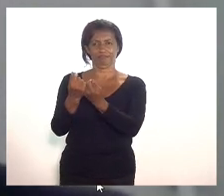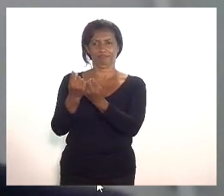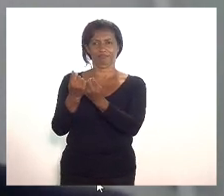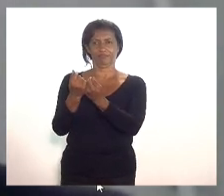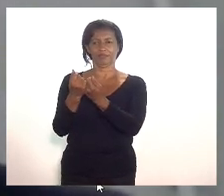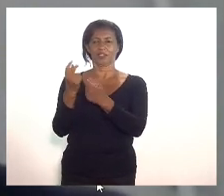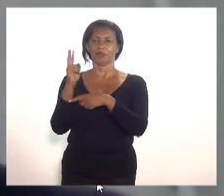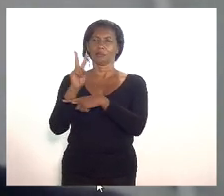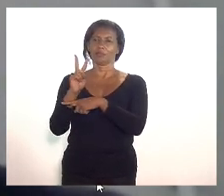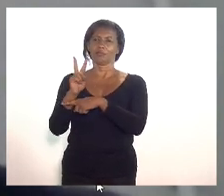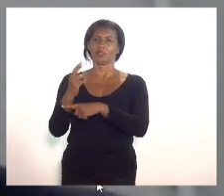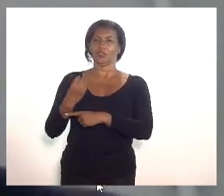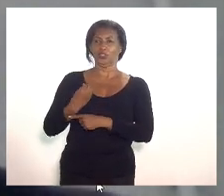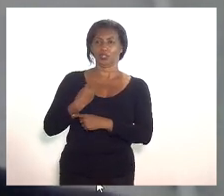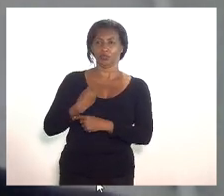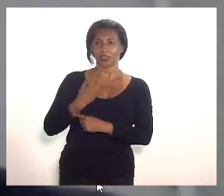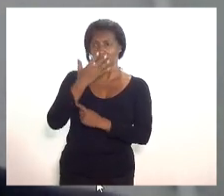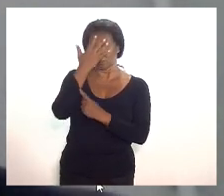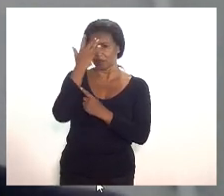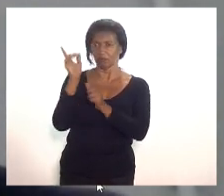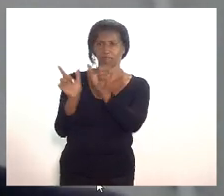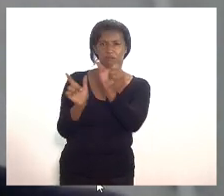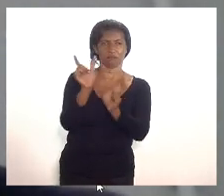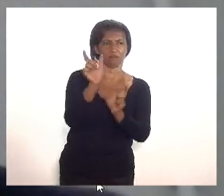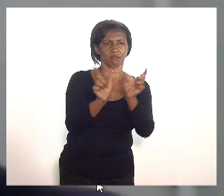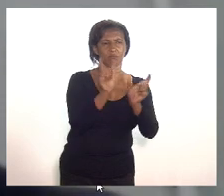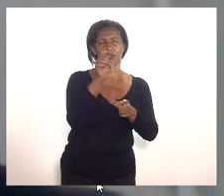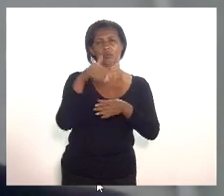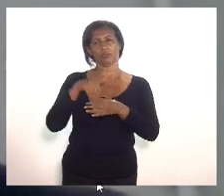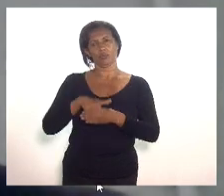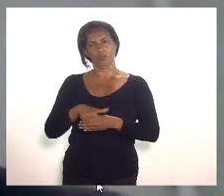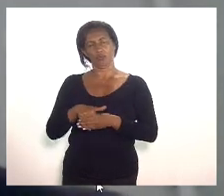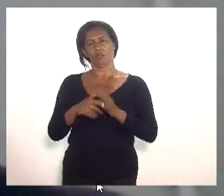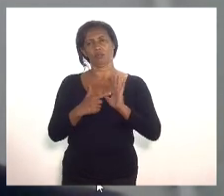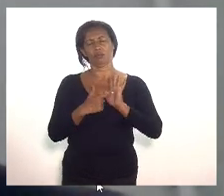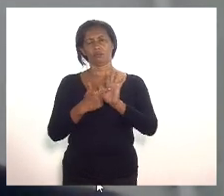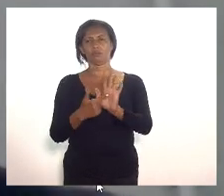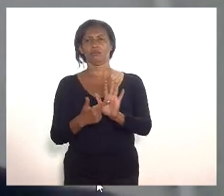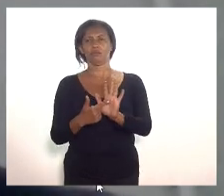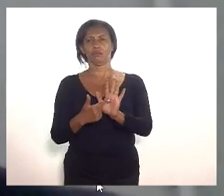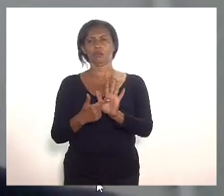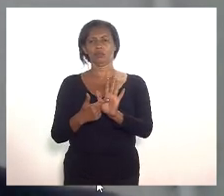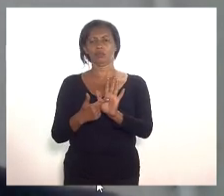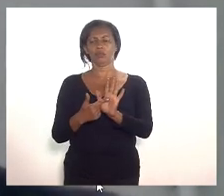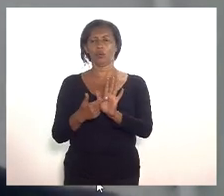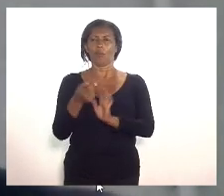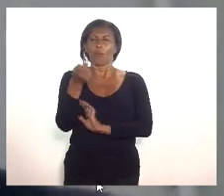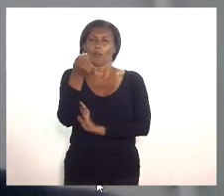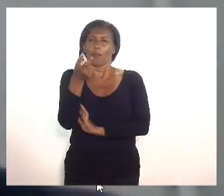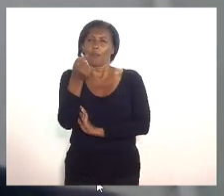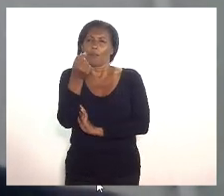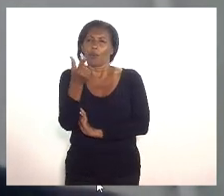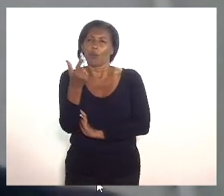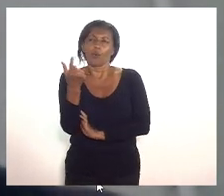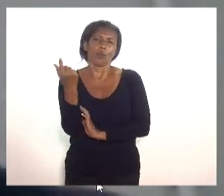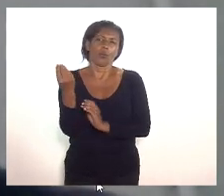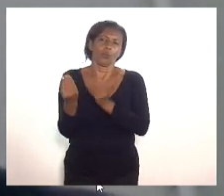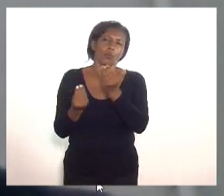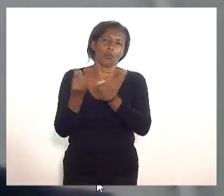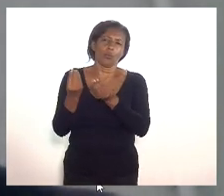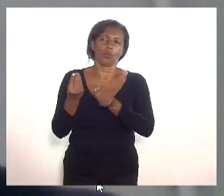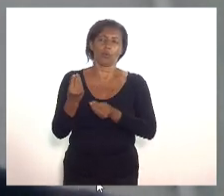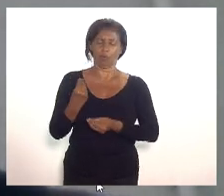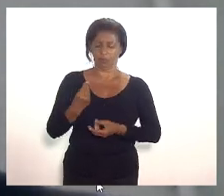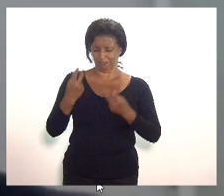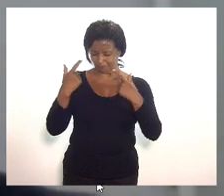preservação das vidas das pessoas os meus votos aqui demonstram um pouco do que eu sou do que eu acredito